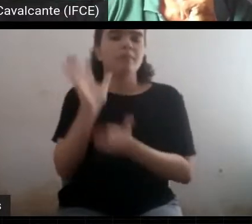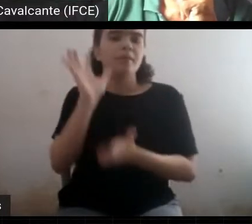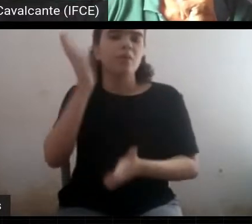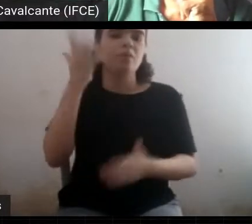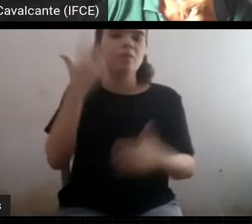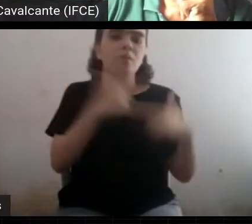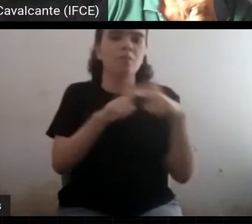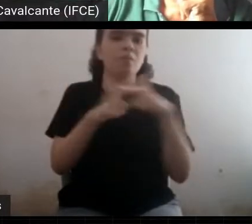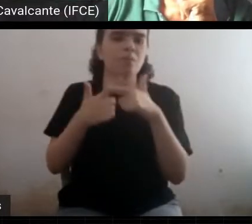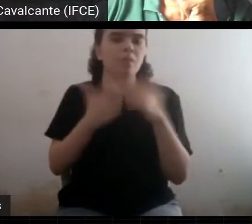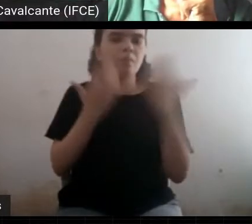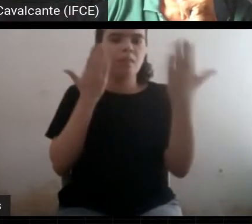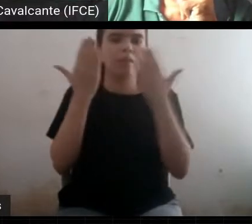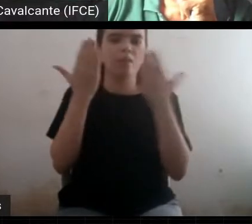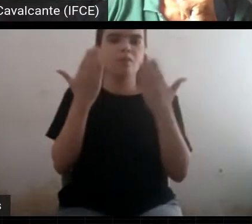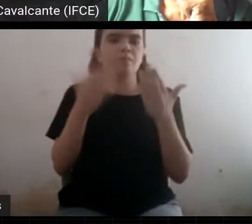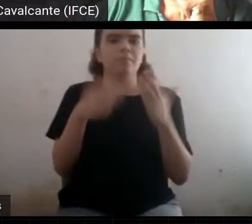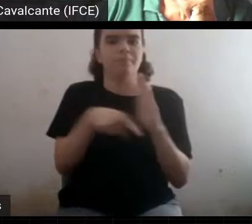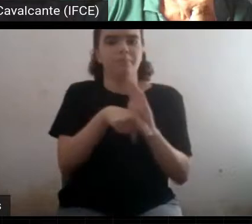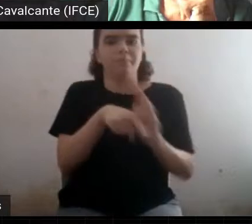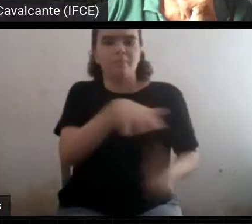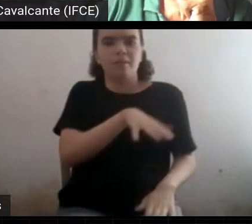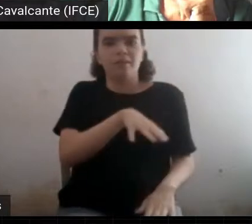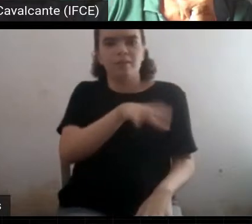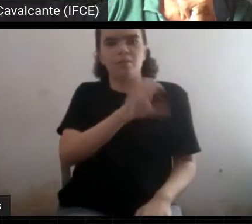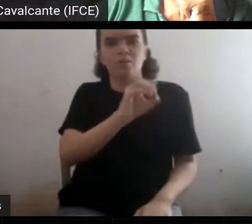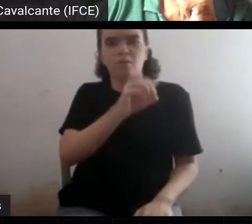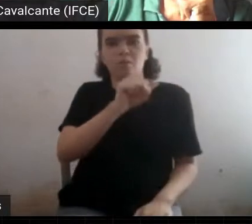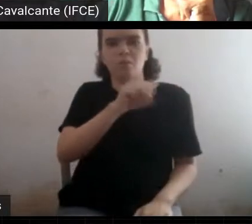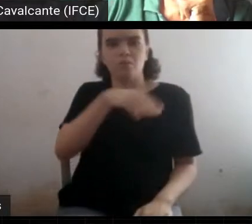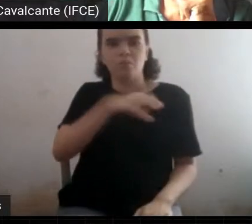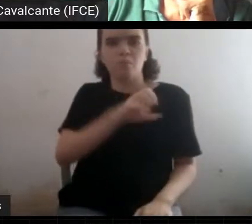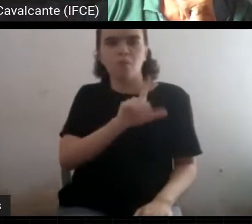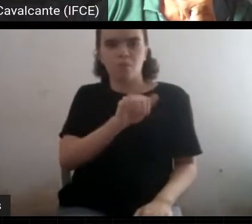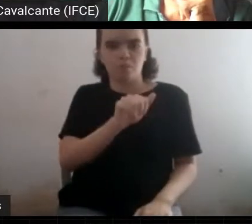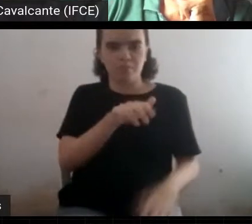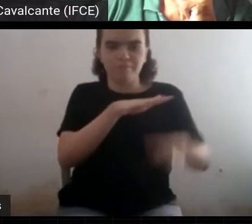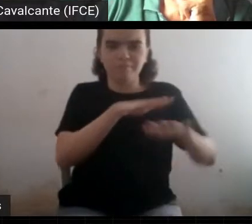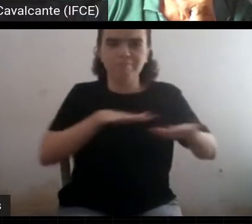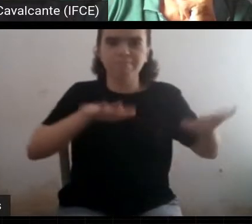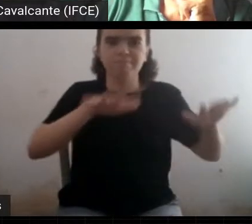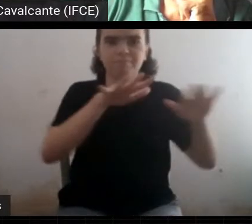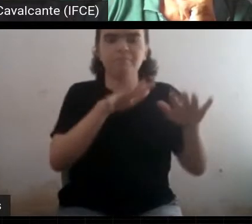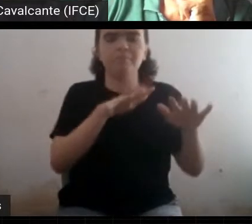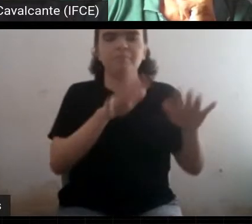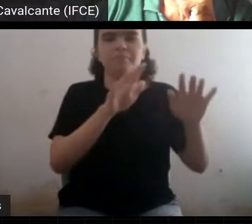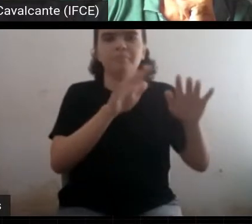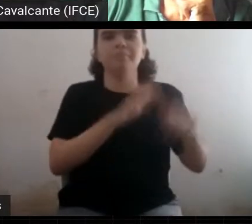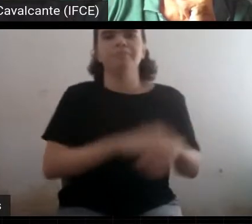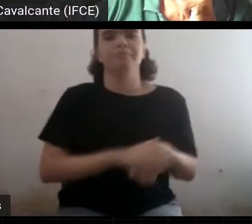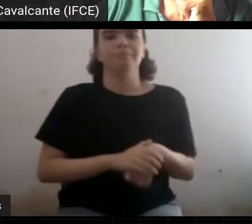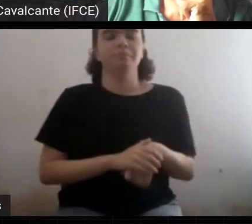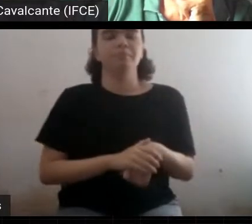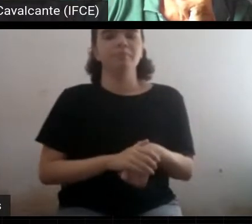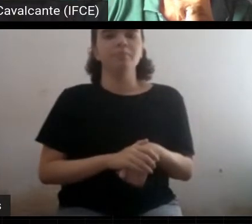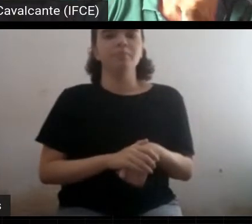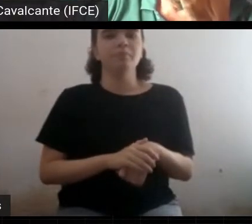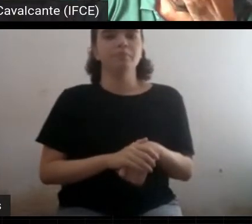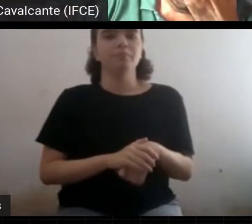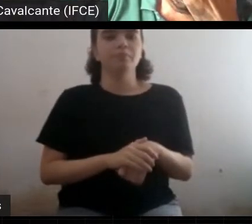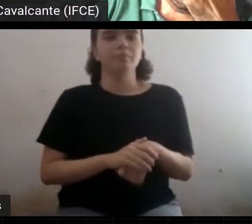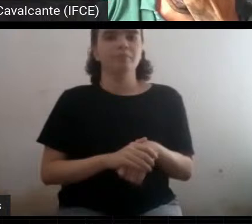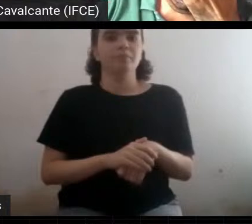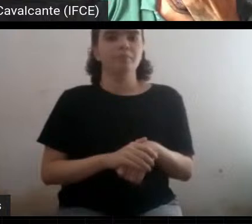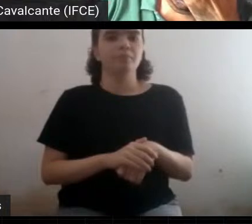a radiação cósmica de fundo numa direção do céu, na direção oposta do céu, as duas temperaturas são